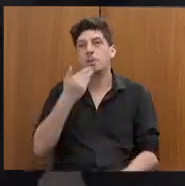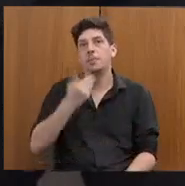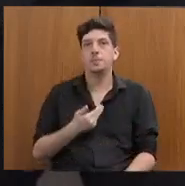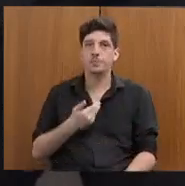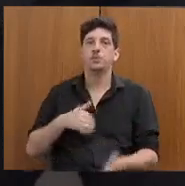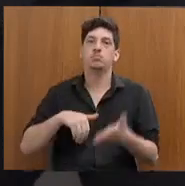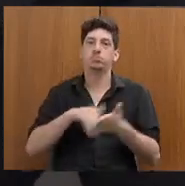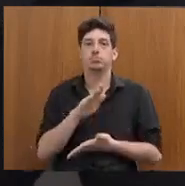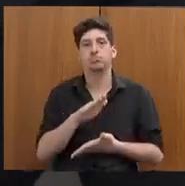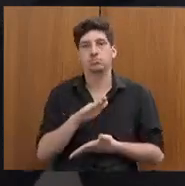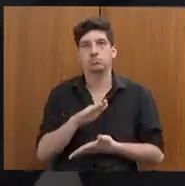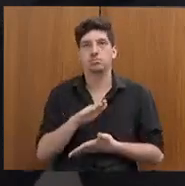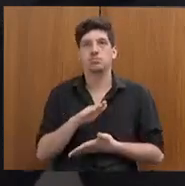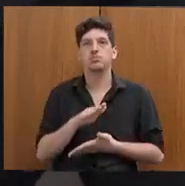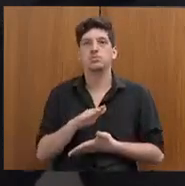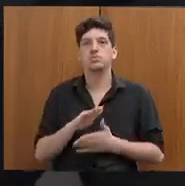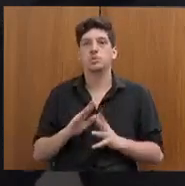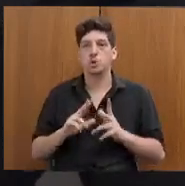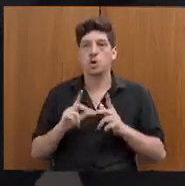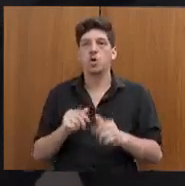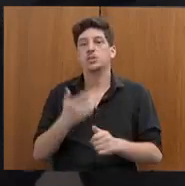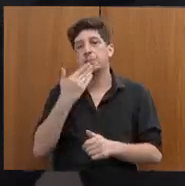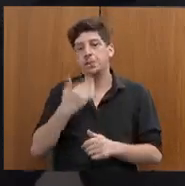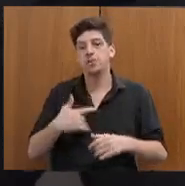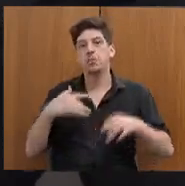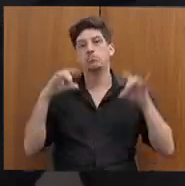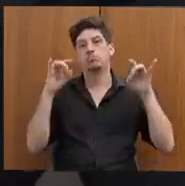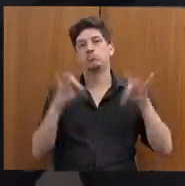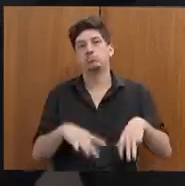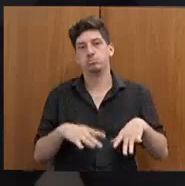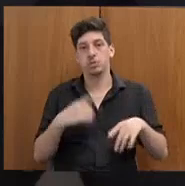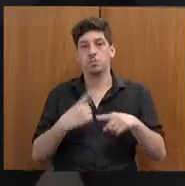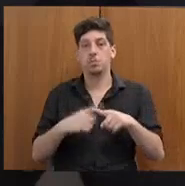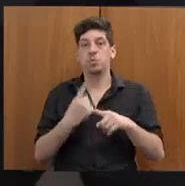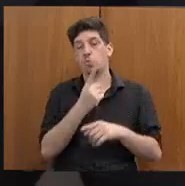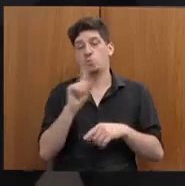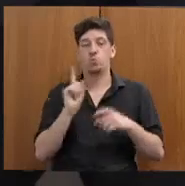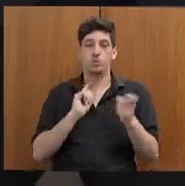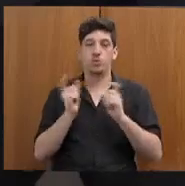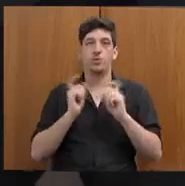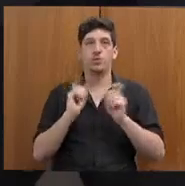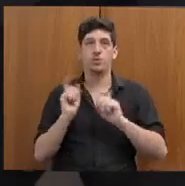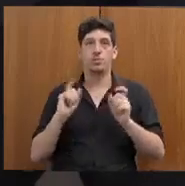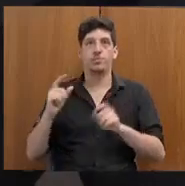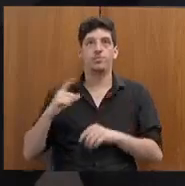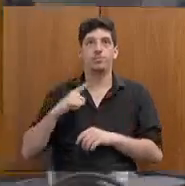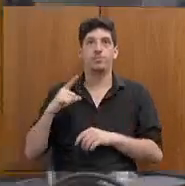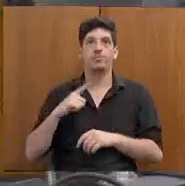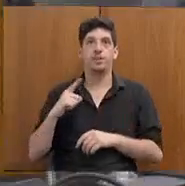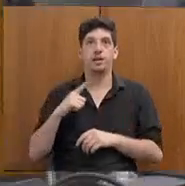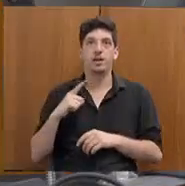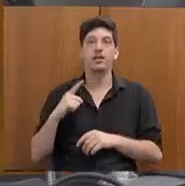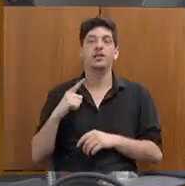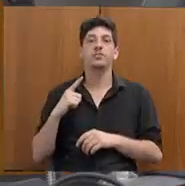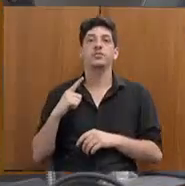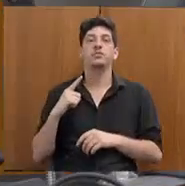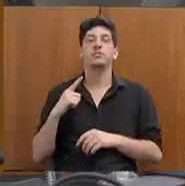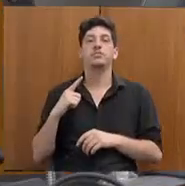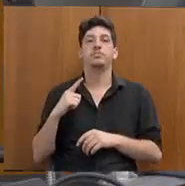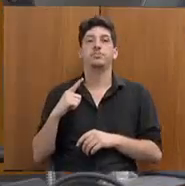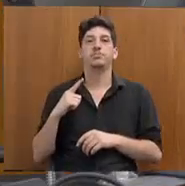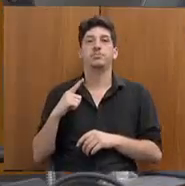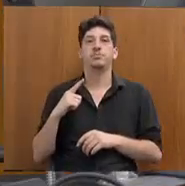mundo me pediu para sair, porque na última reunião houve um abuso de